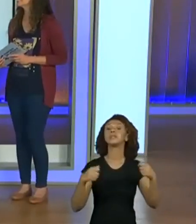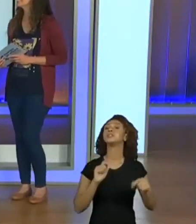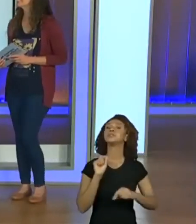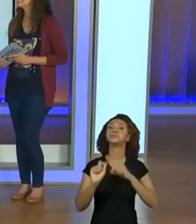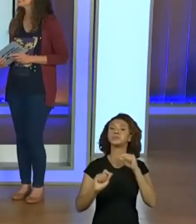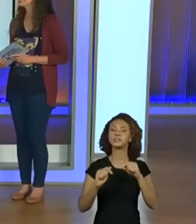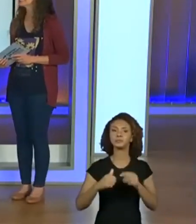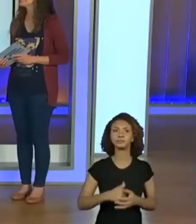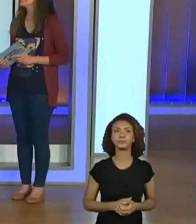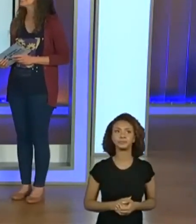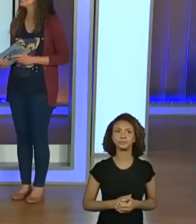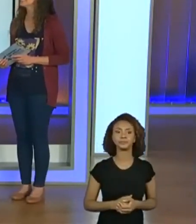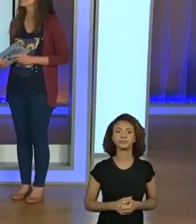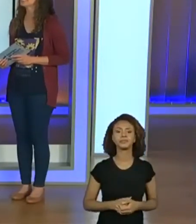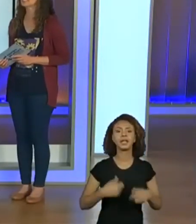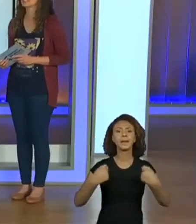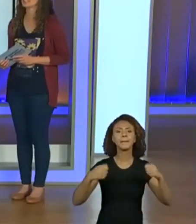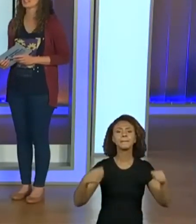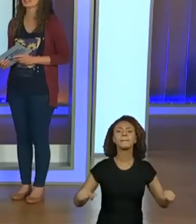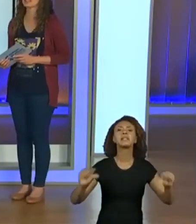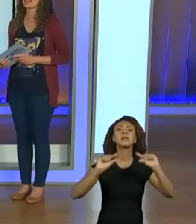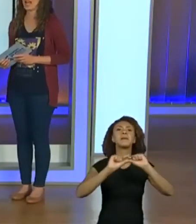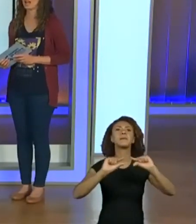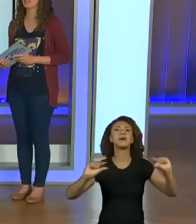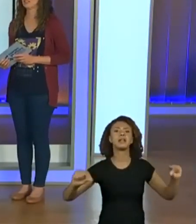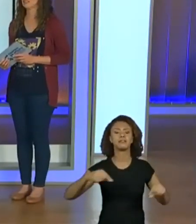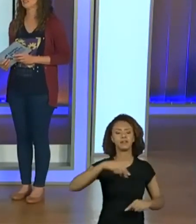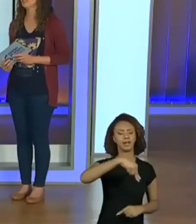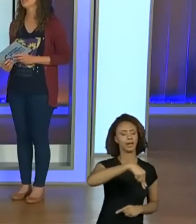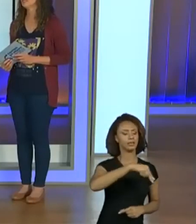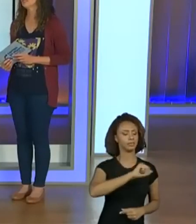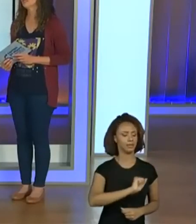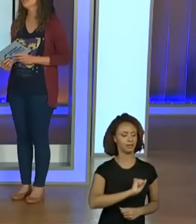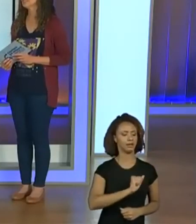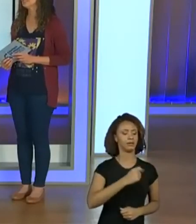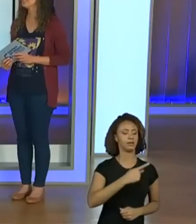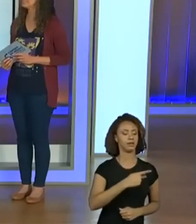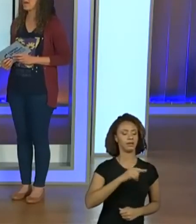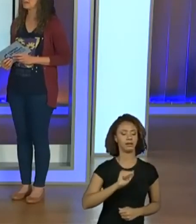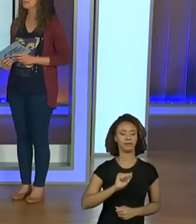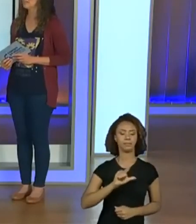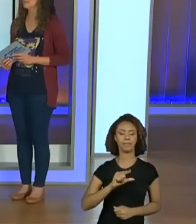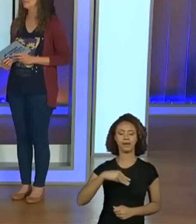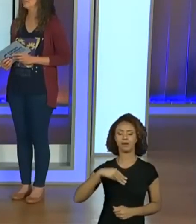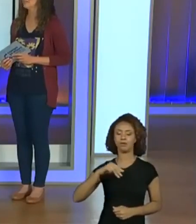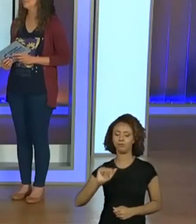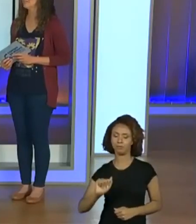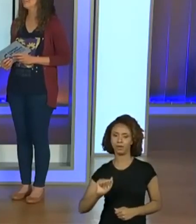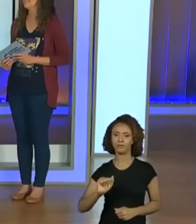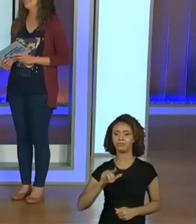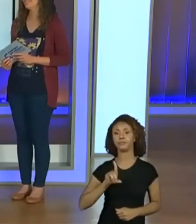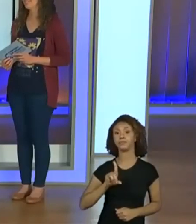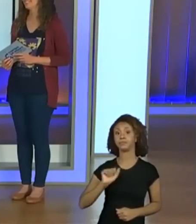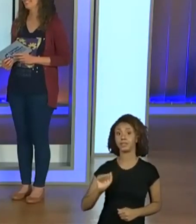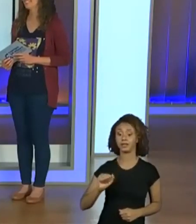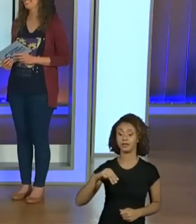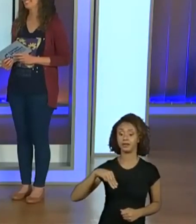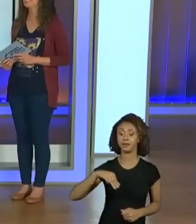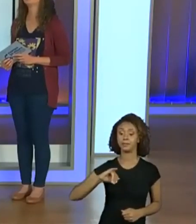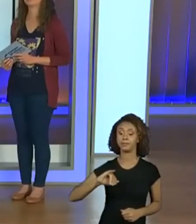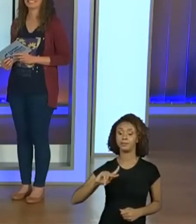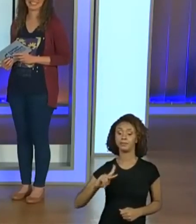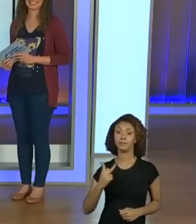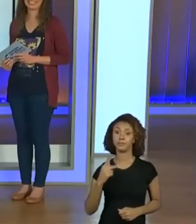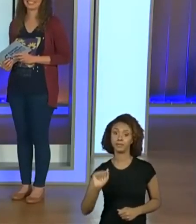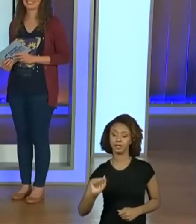na palma da minha mão. Na. Na. Na. É. Se a gente for olhar a